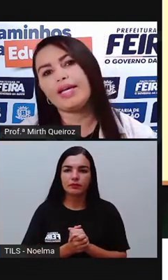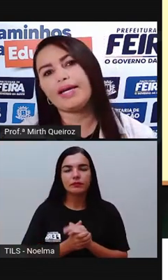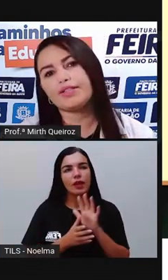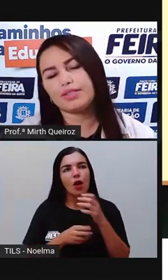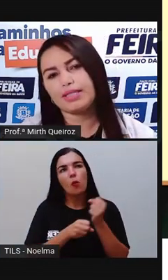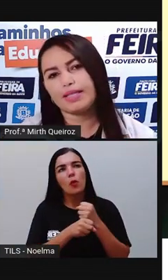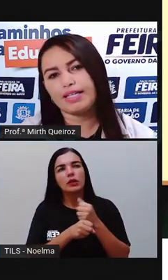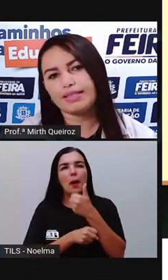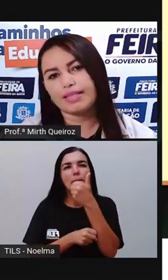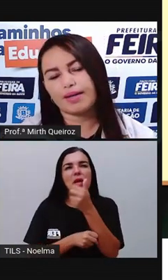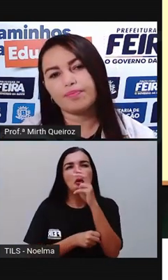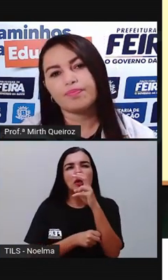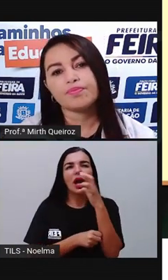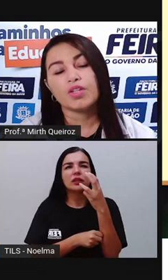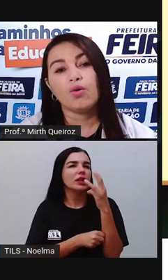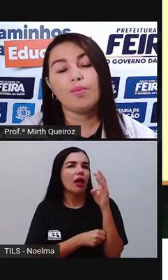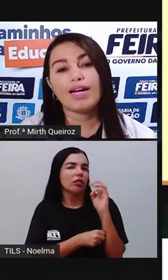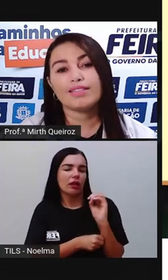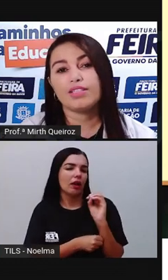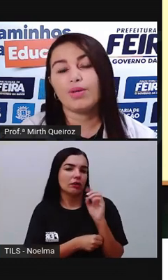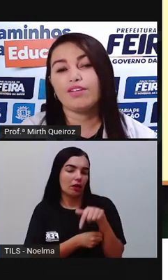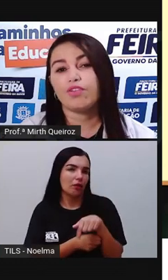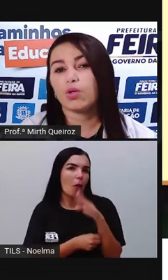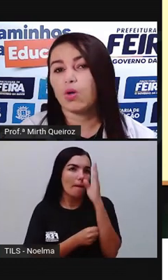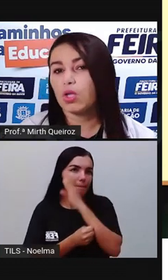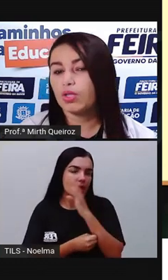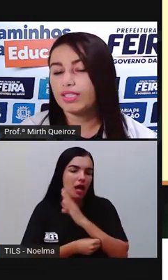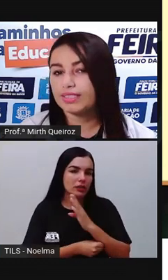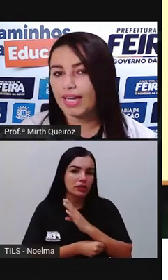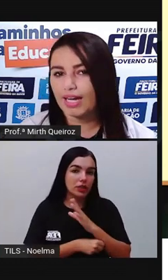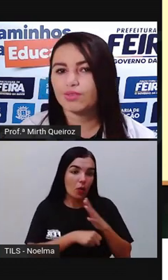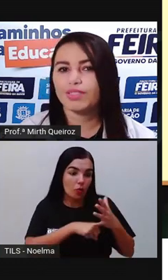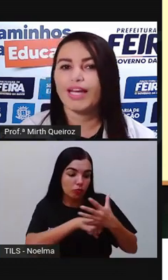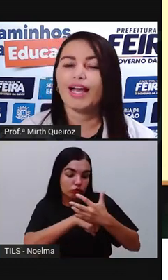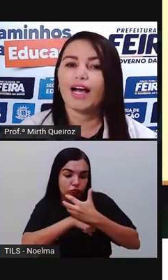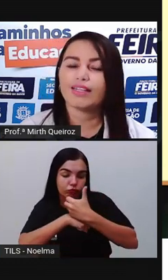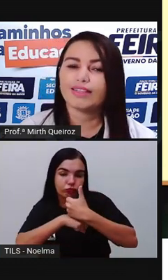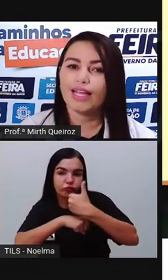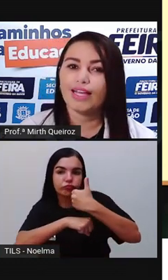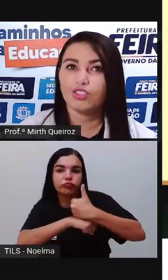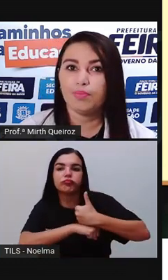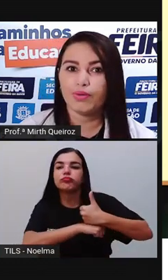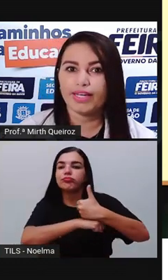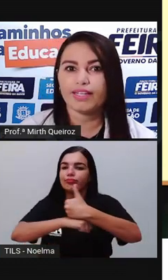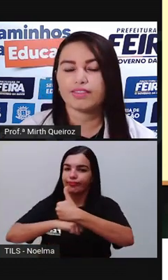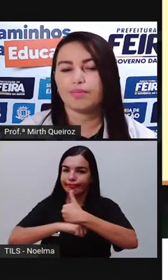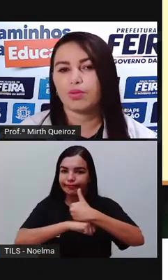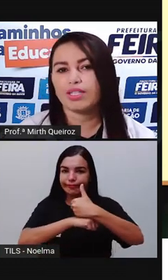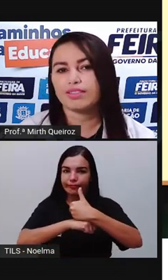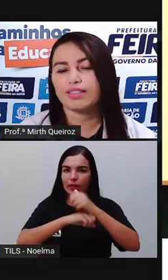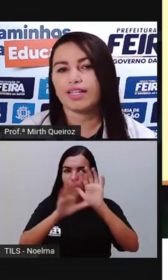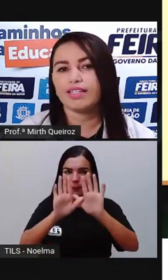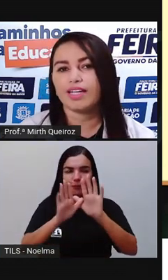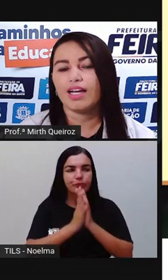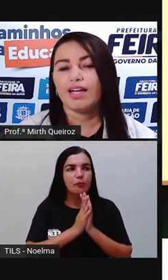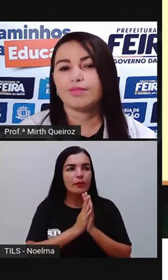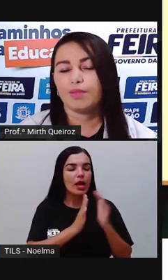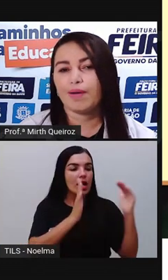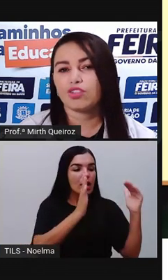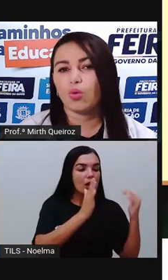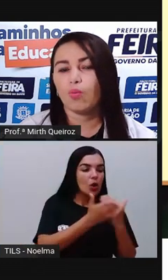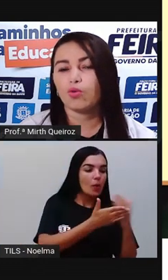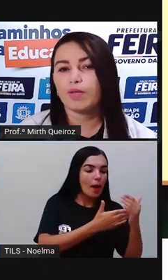1530, o Brasil, ele foi colonizado, né? Até de 1500 a 1530,